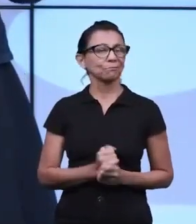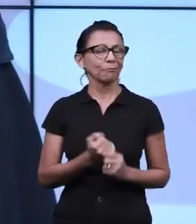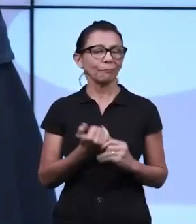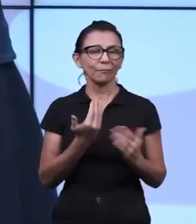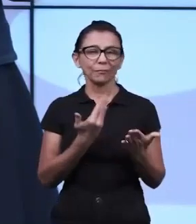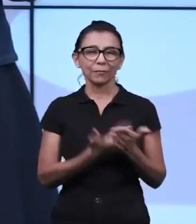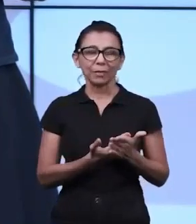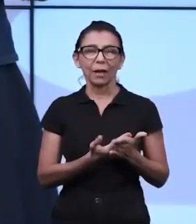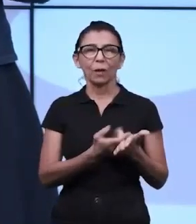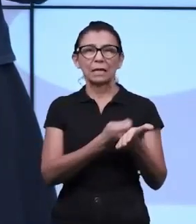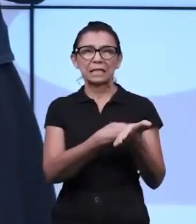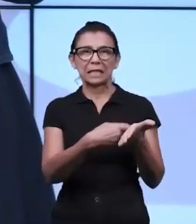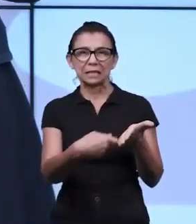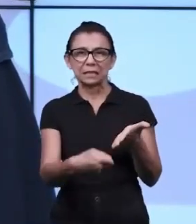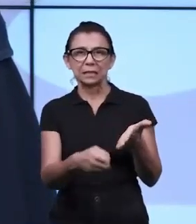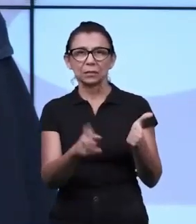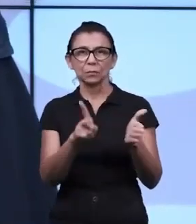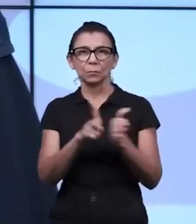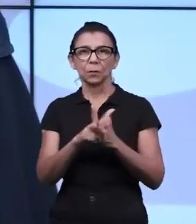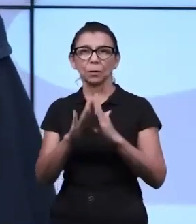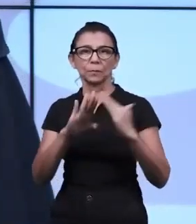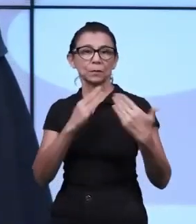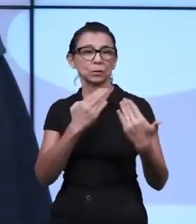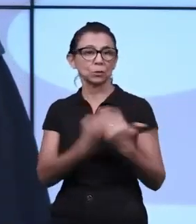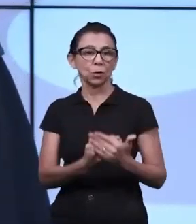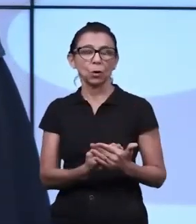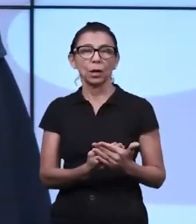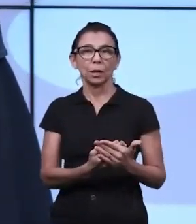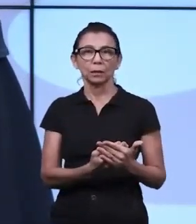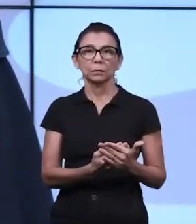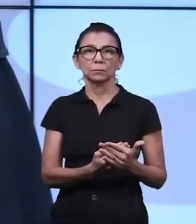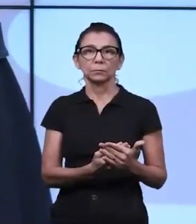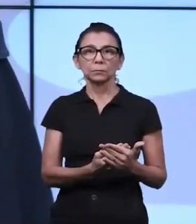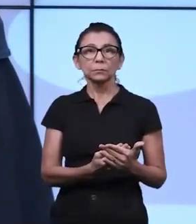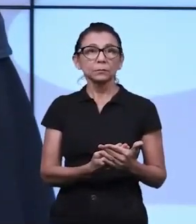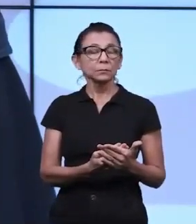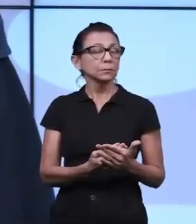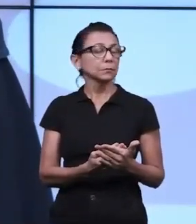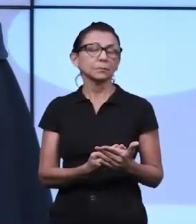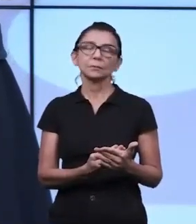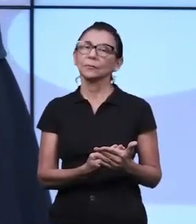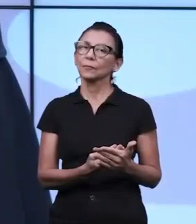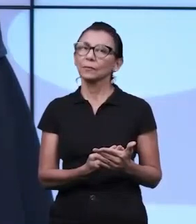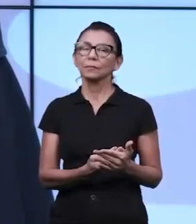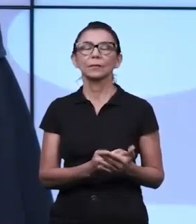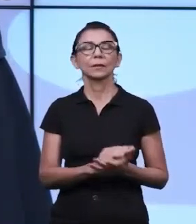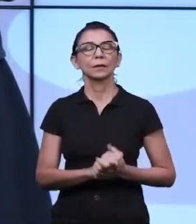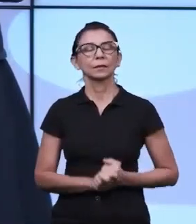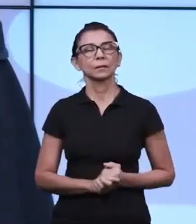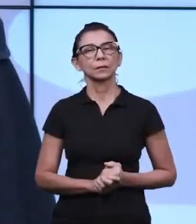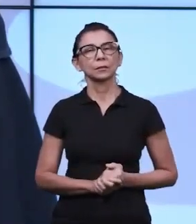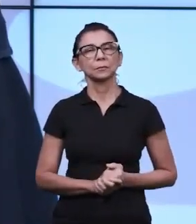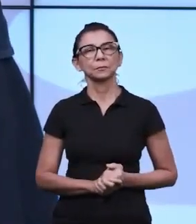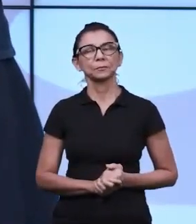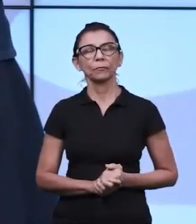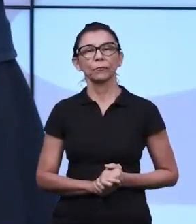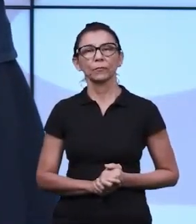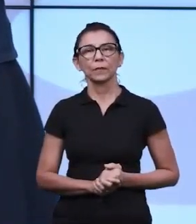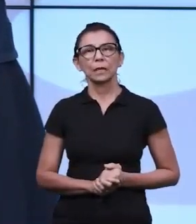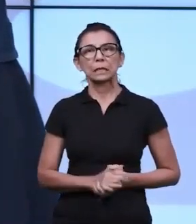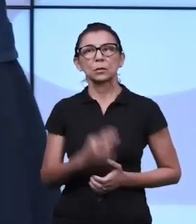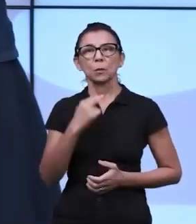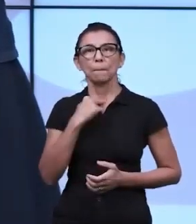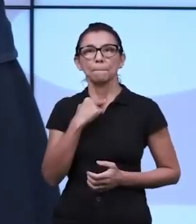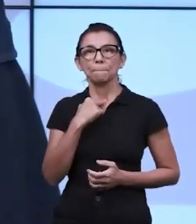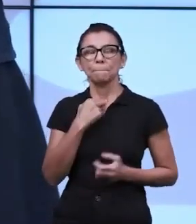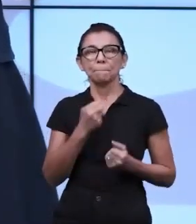aulas e muitas coisas fora já da escola. É preferível que ele consiga fazer as suas atividades do dia a dia. E caso